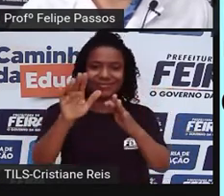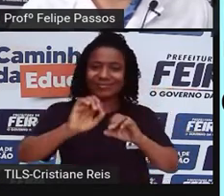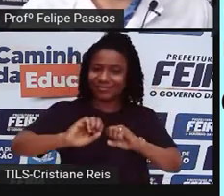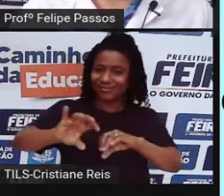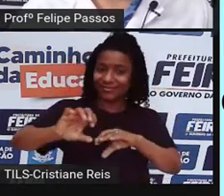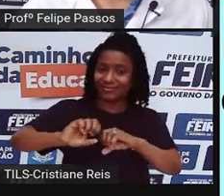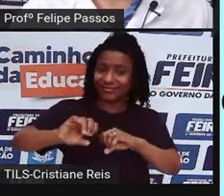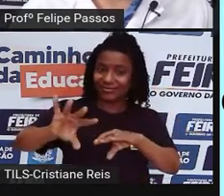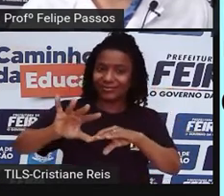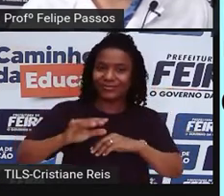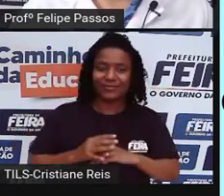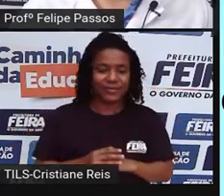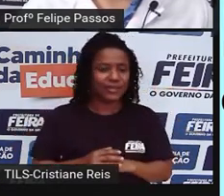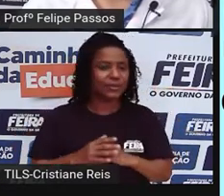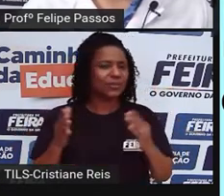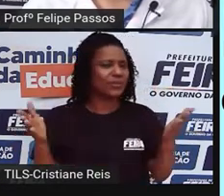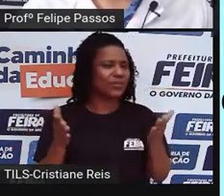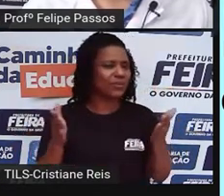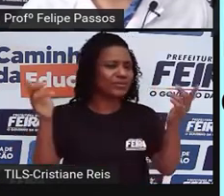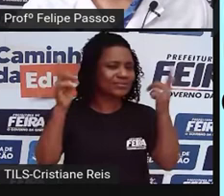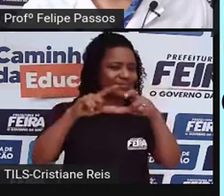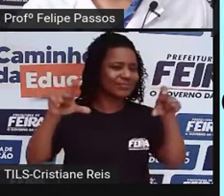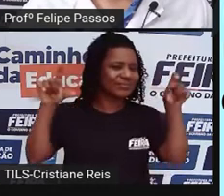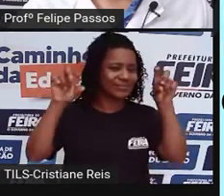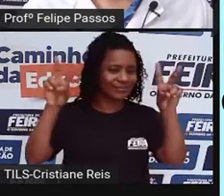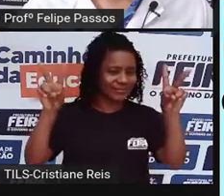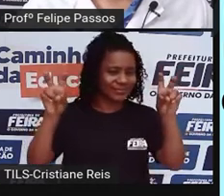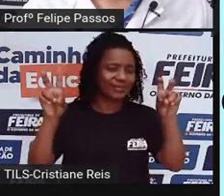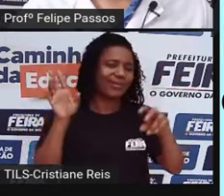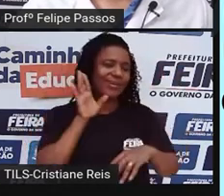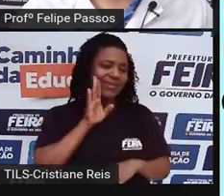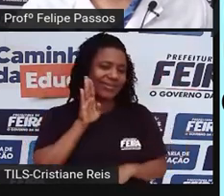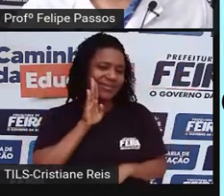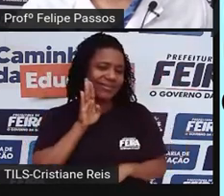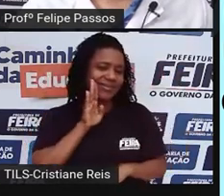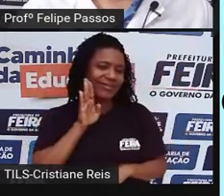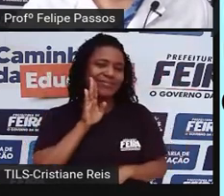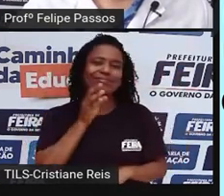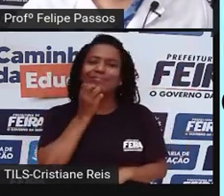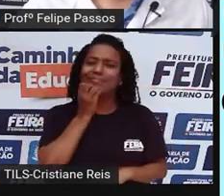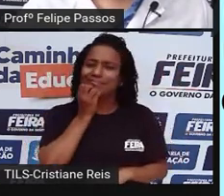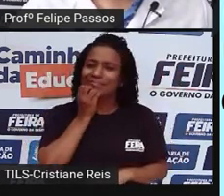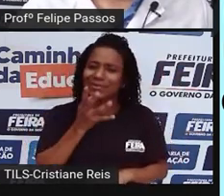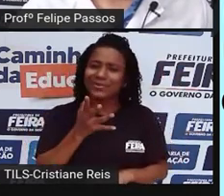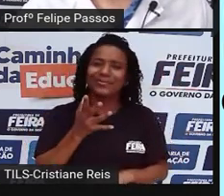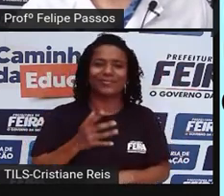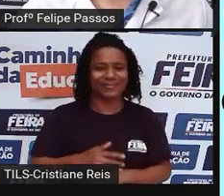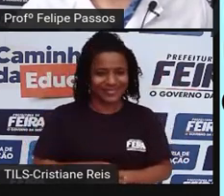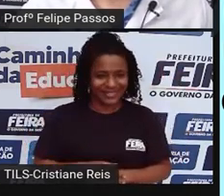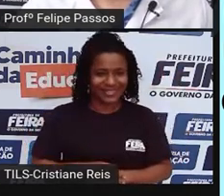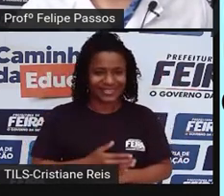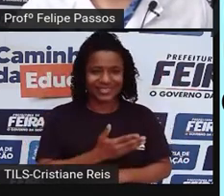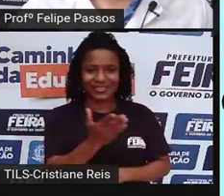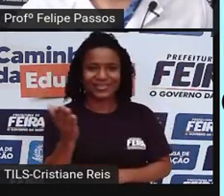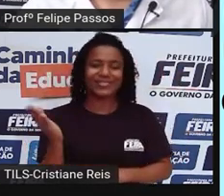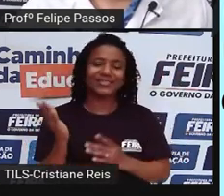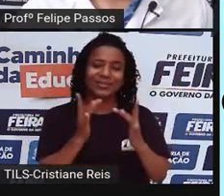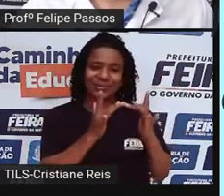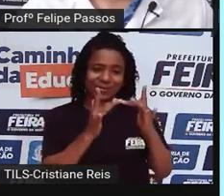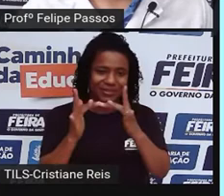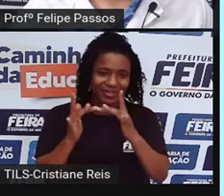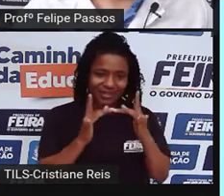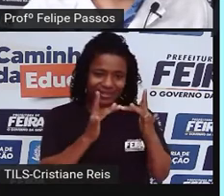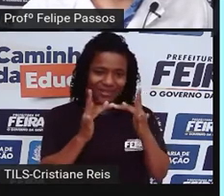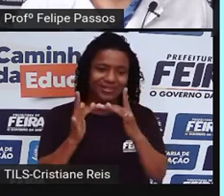Hoje a gente vai falar de um tema bem interessante, bem legal. Com certeza todo mundo aí tem contato com esse tema todos os